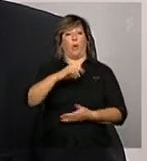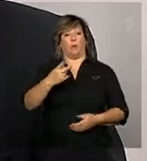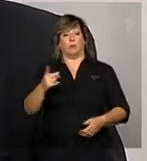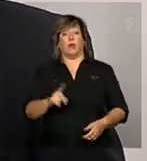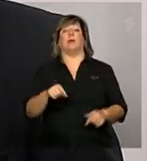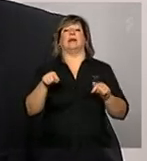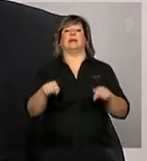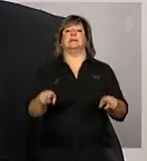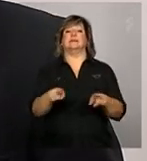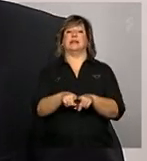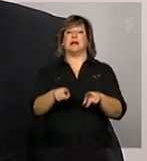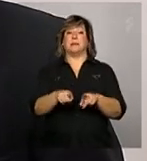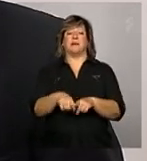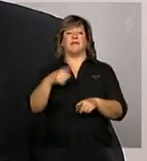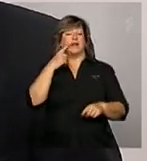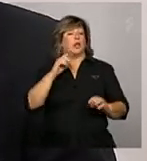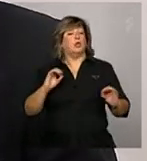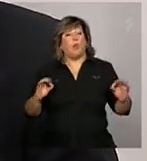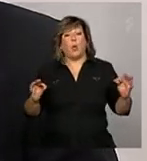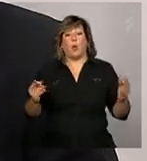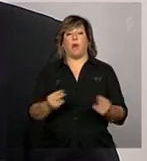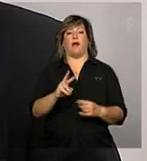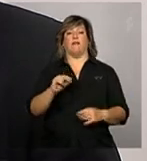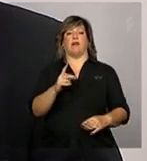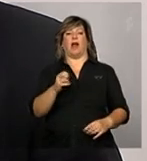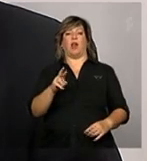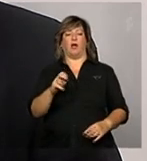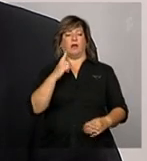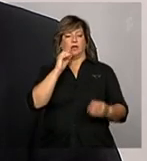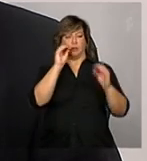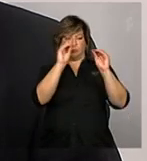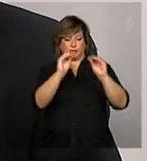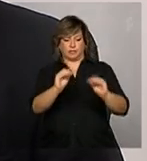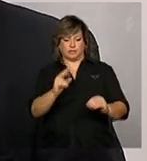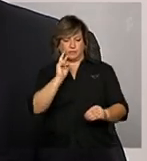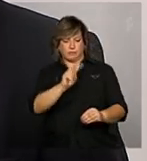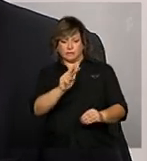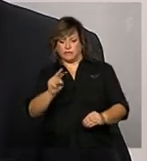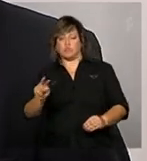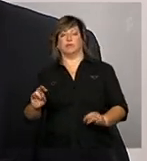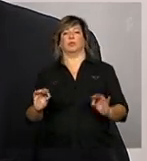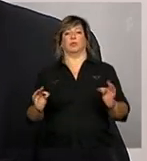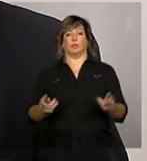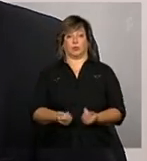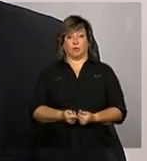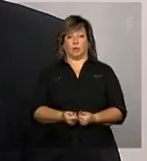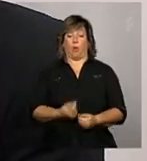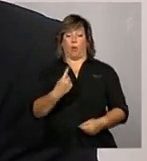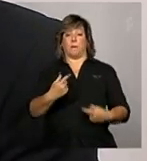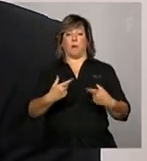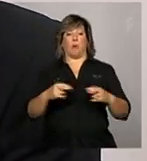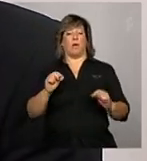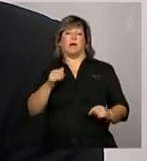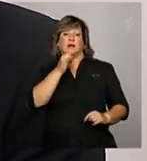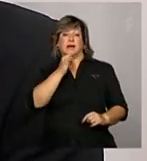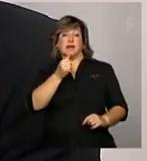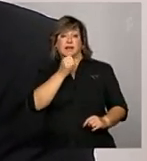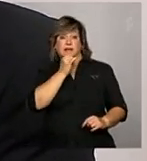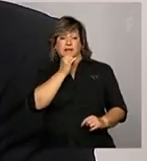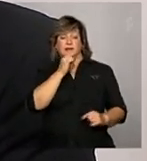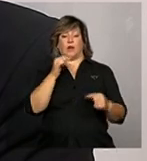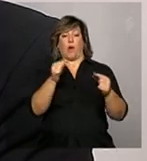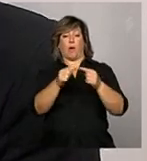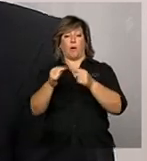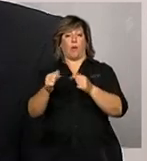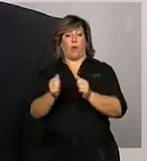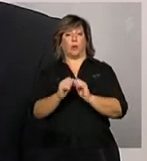leva em consideração todos os valores ali dispostos dentro do demonstrativo ou seja uma coisa é consequência da outra o